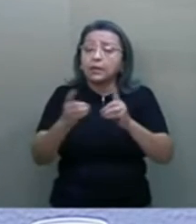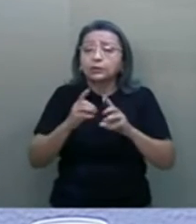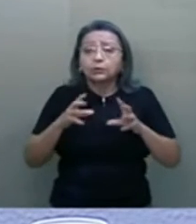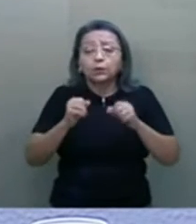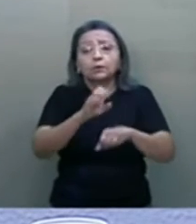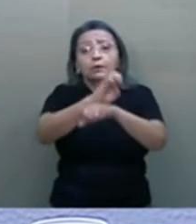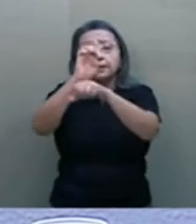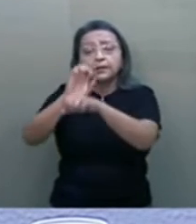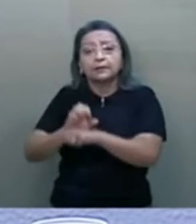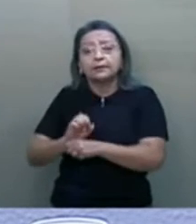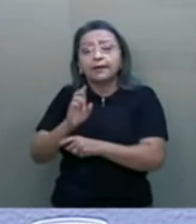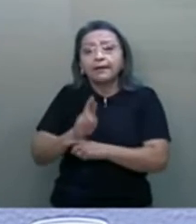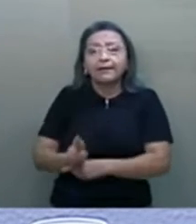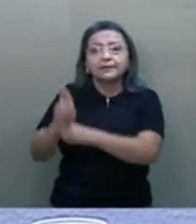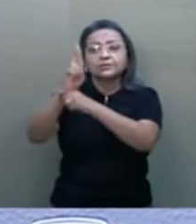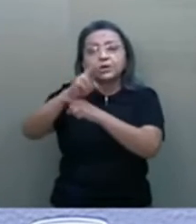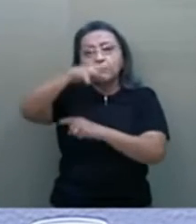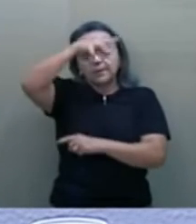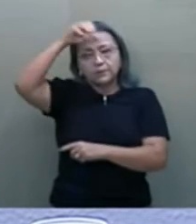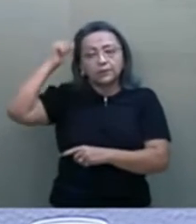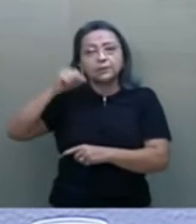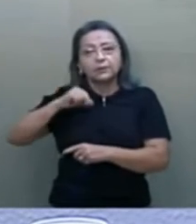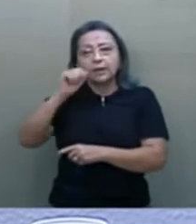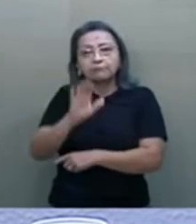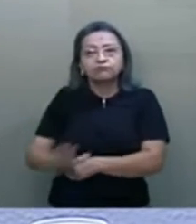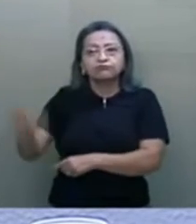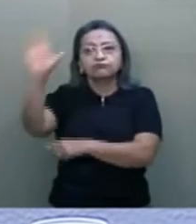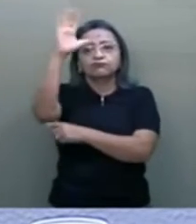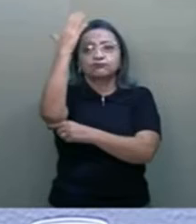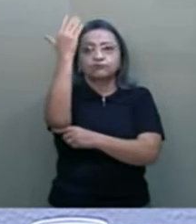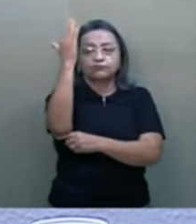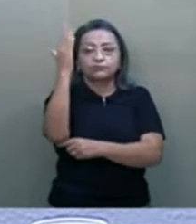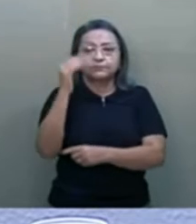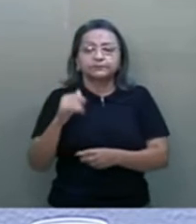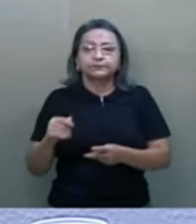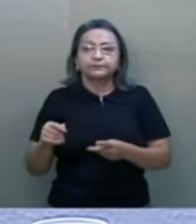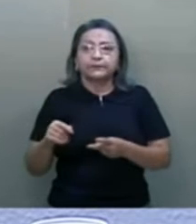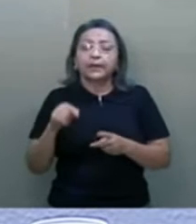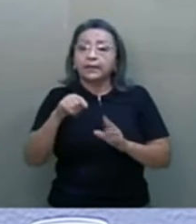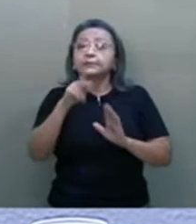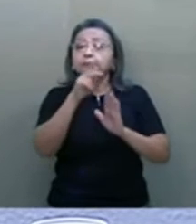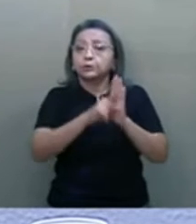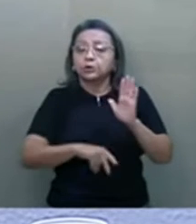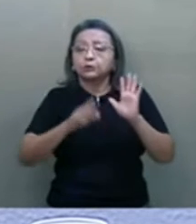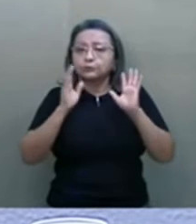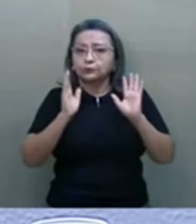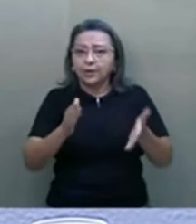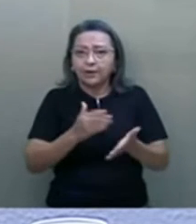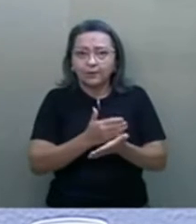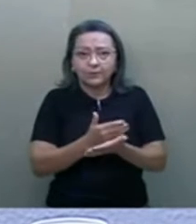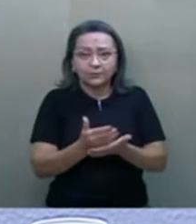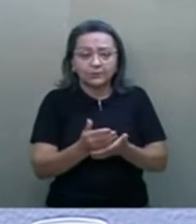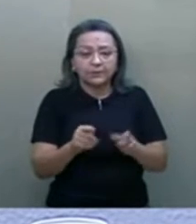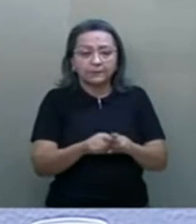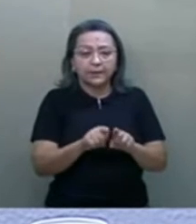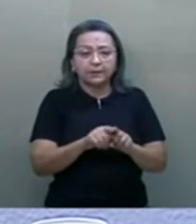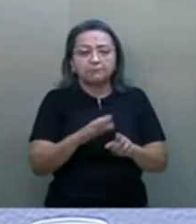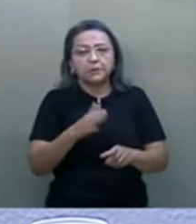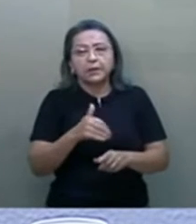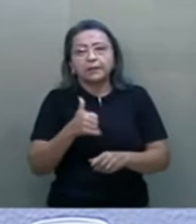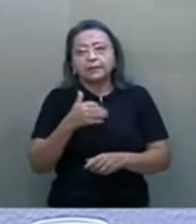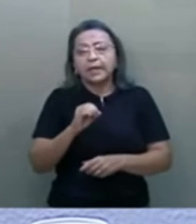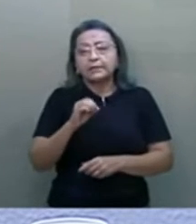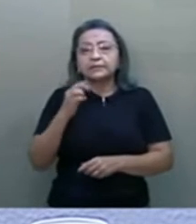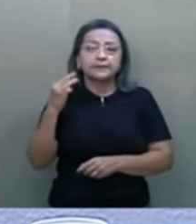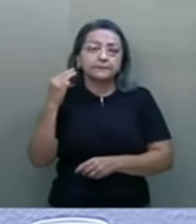estados da região amazônica que estão na floresta. Esse projeto já se iniciou. São cerca de 10